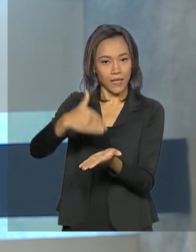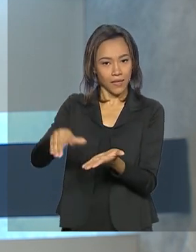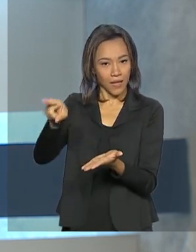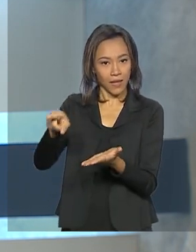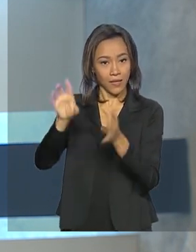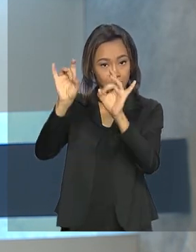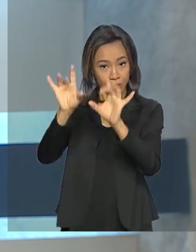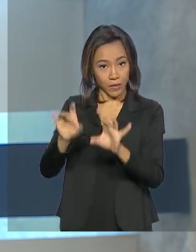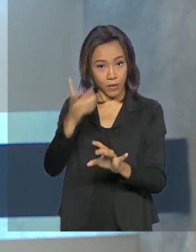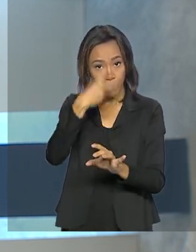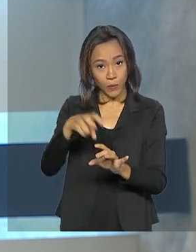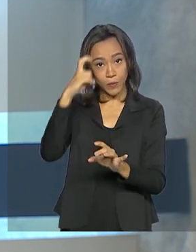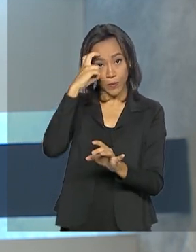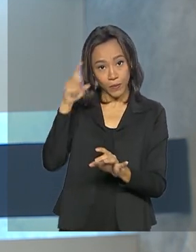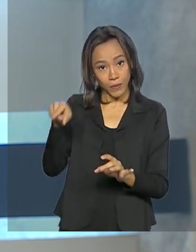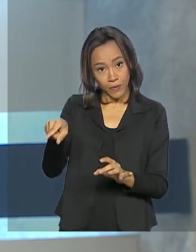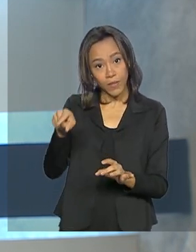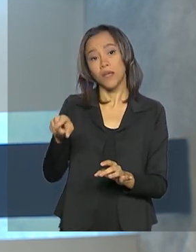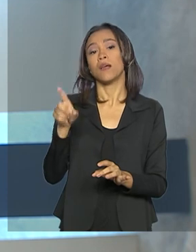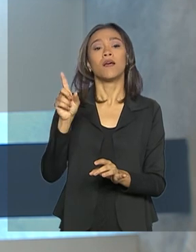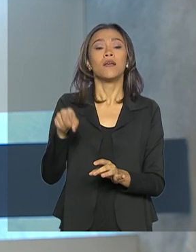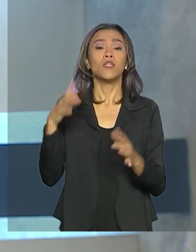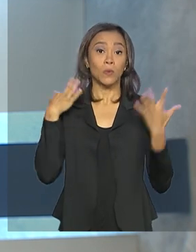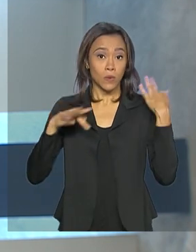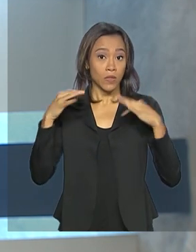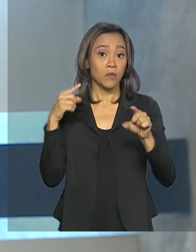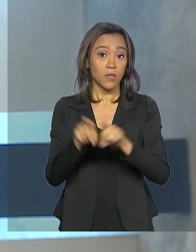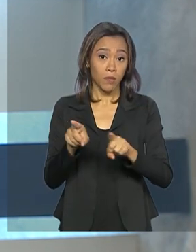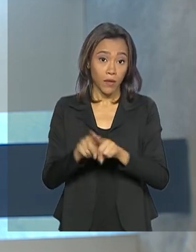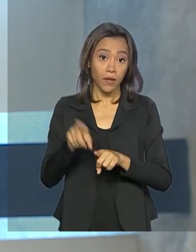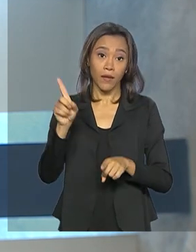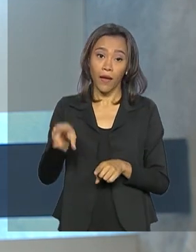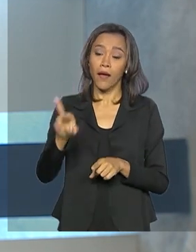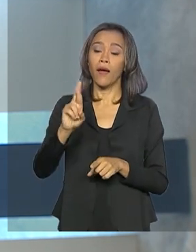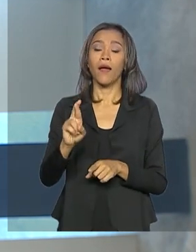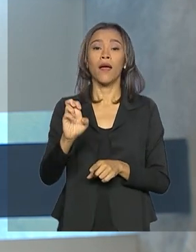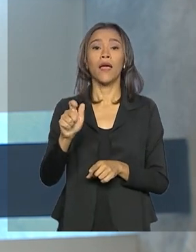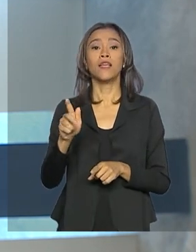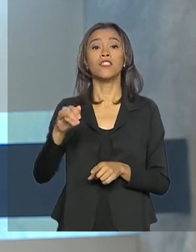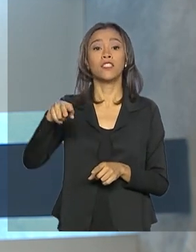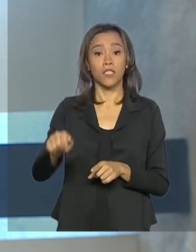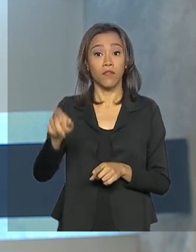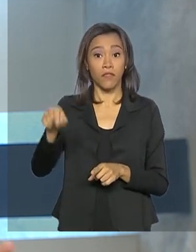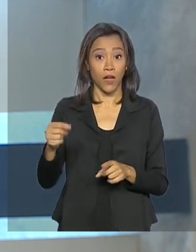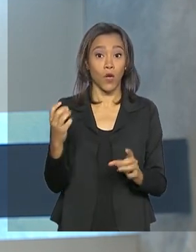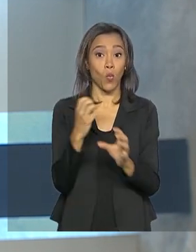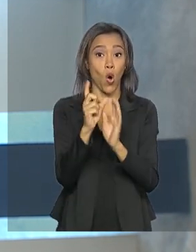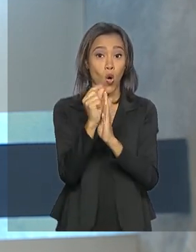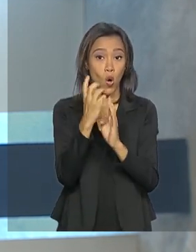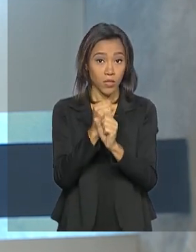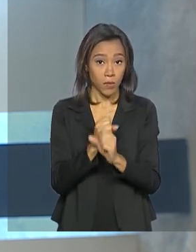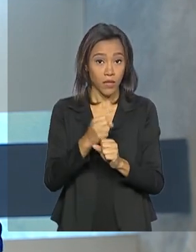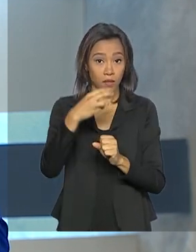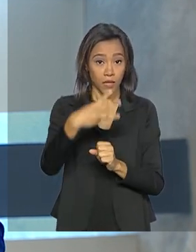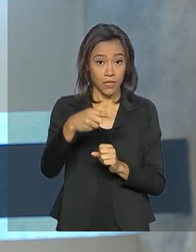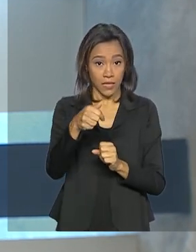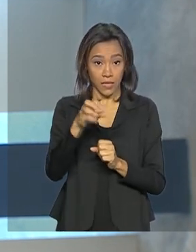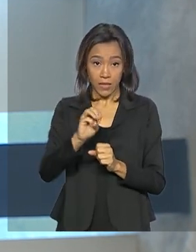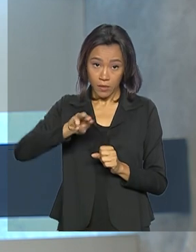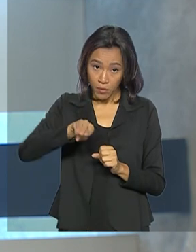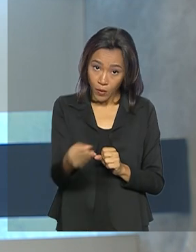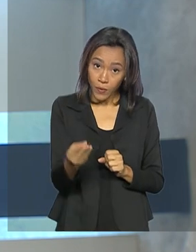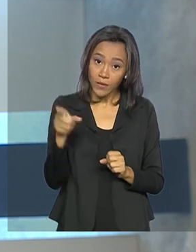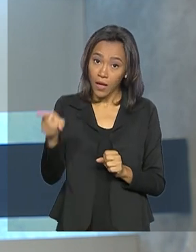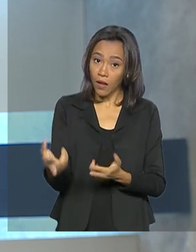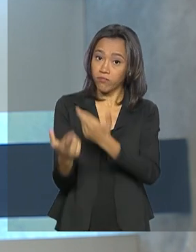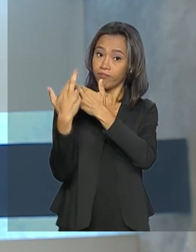Regina Duarte. Ela vai comandar um orçamento de quase 370 milhões de reais neste ano. A pasta sob o comando de Regina